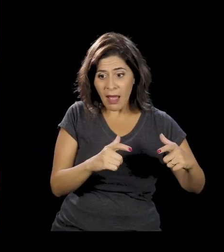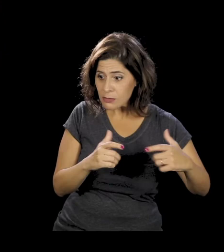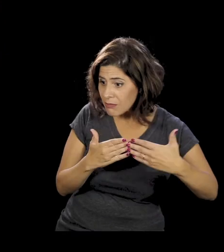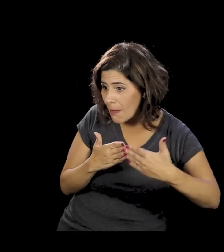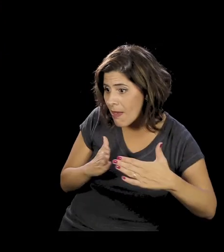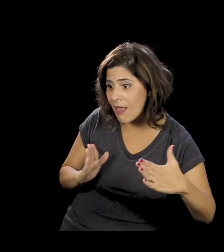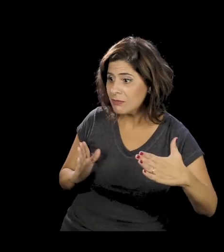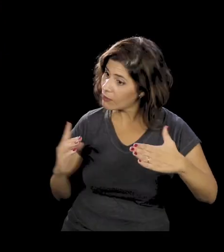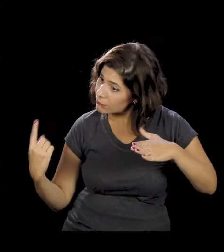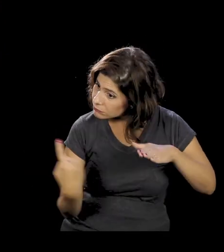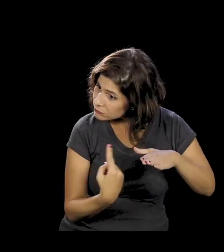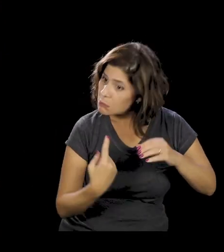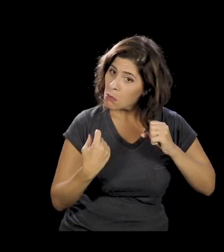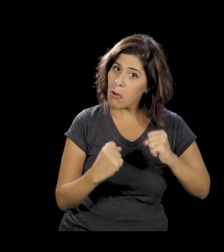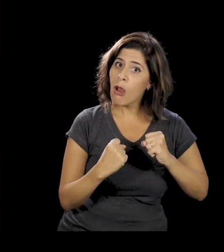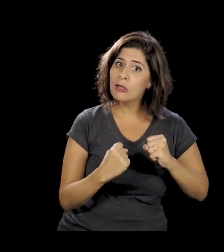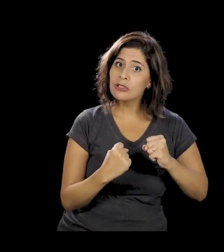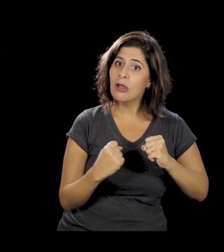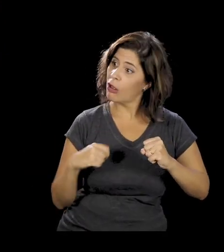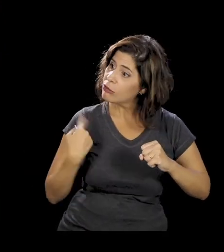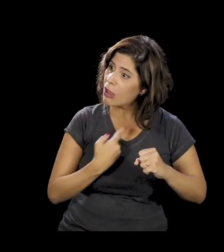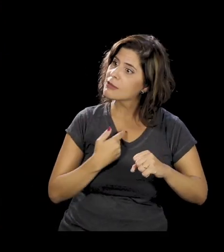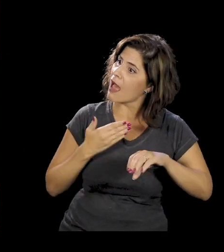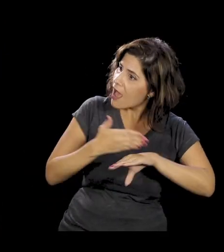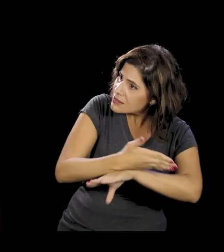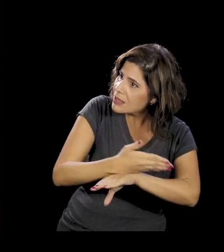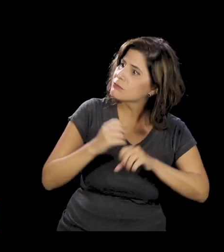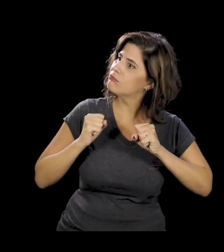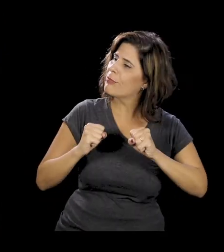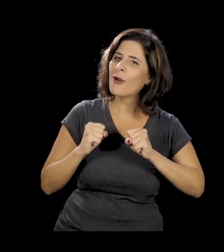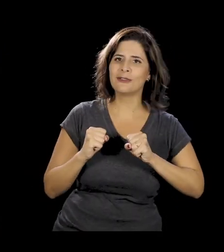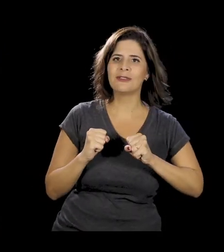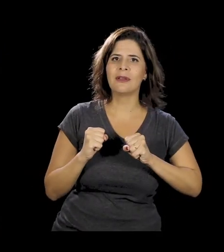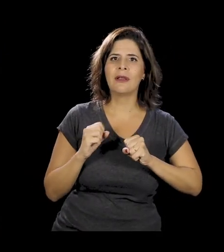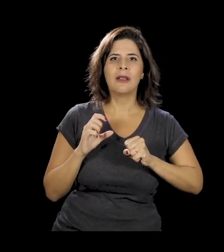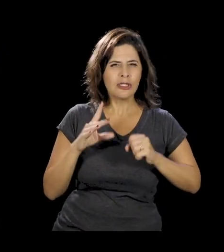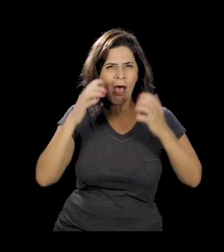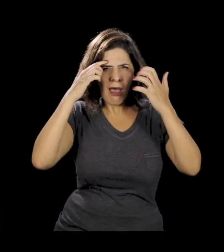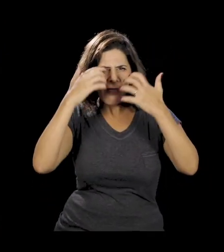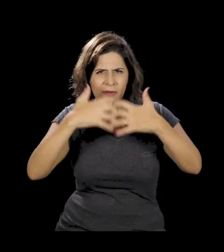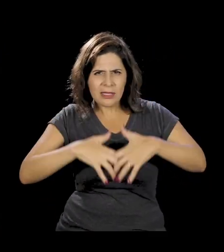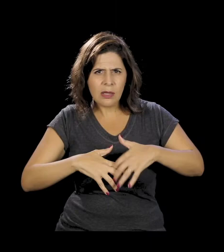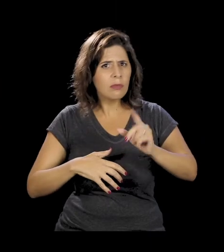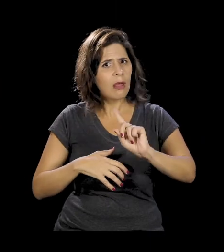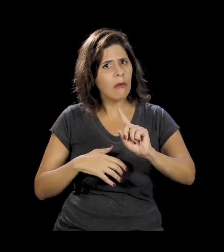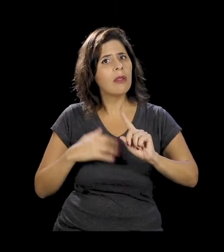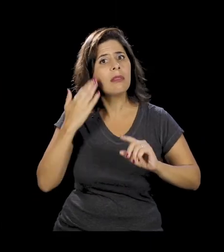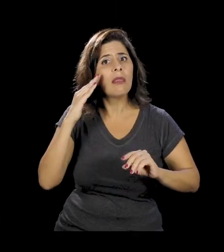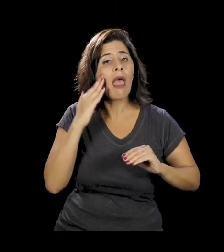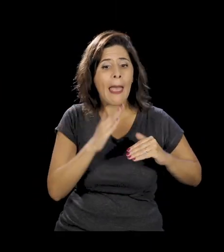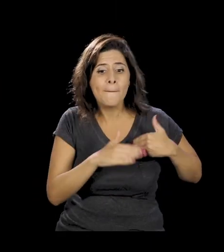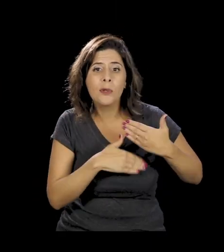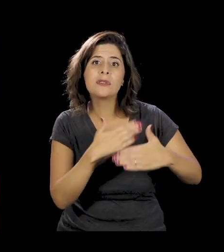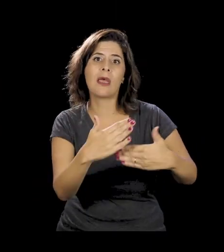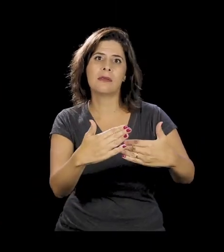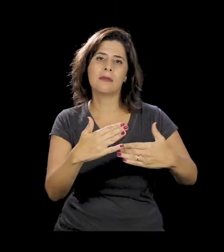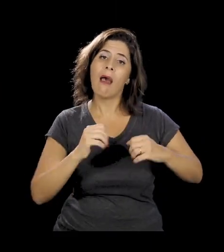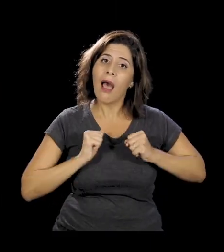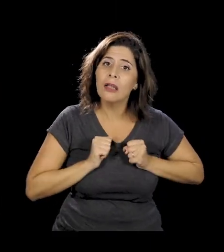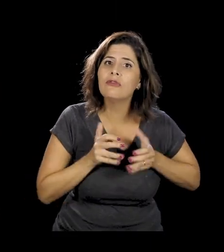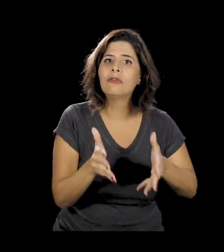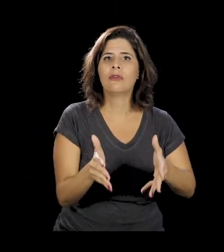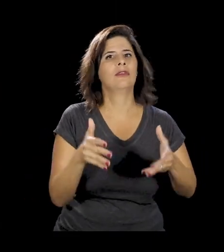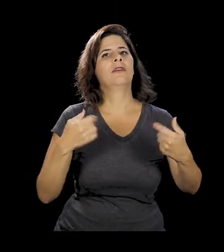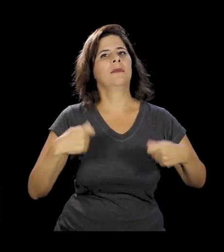a porta está aberta para você entrar, a gente dá o acesso. Mais do que uma reflexão, a gente entender que isso faz parte do processo, é uma